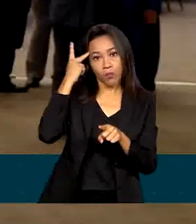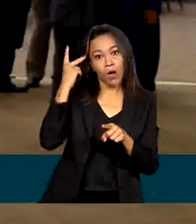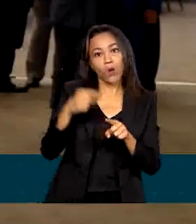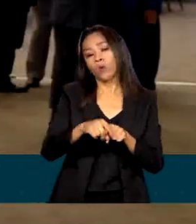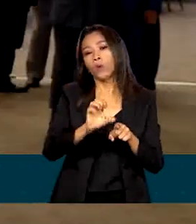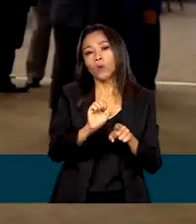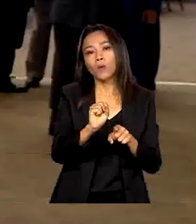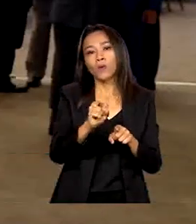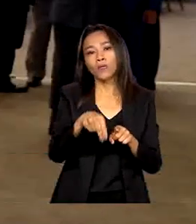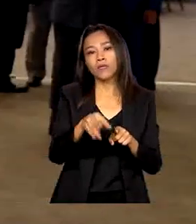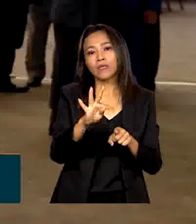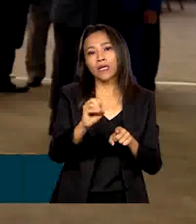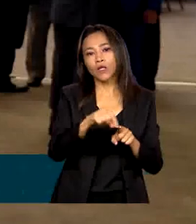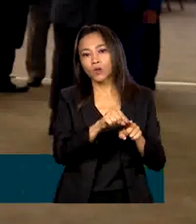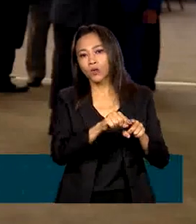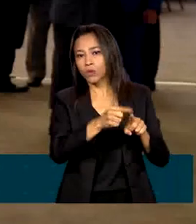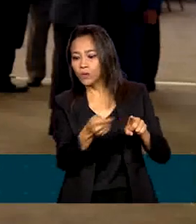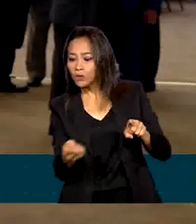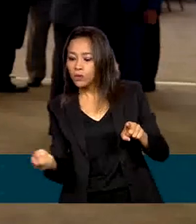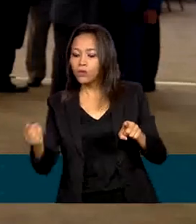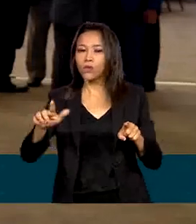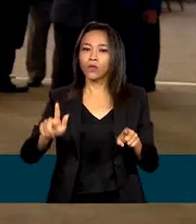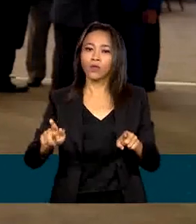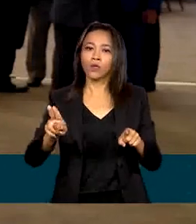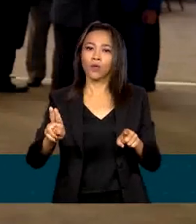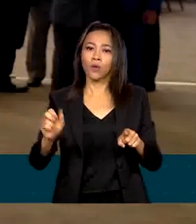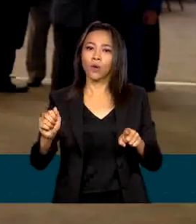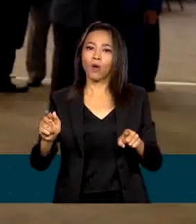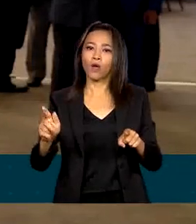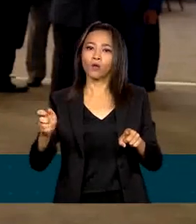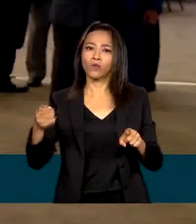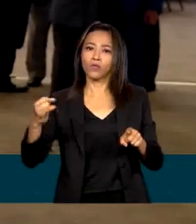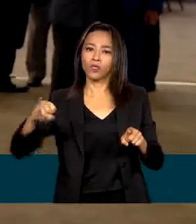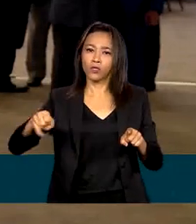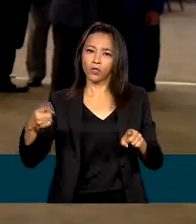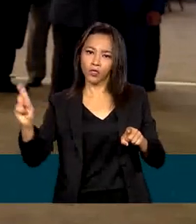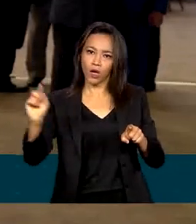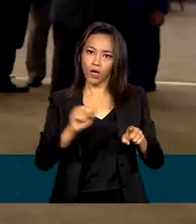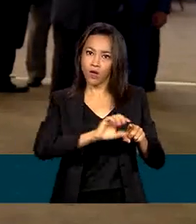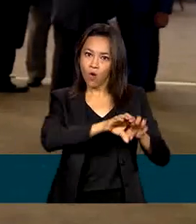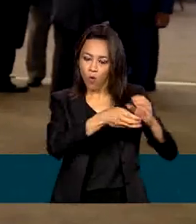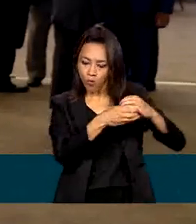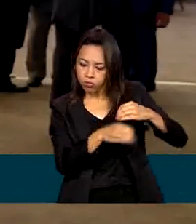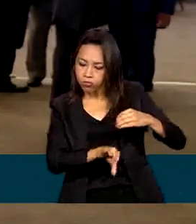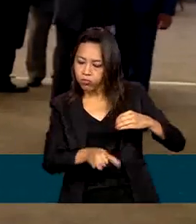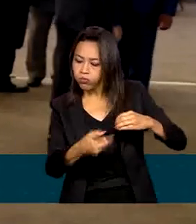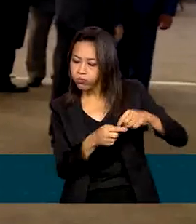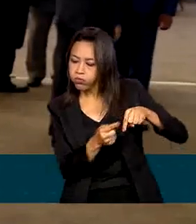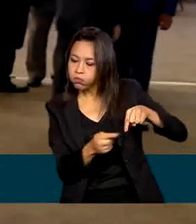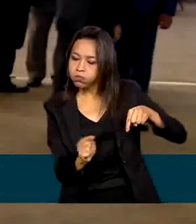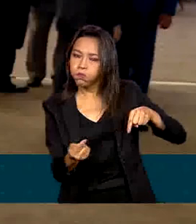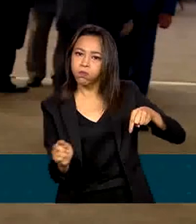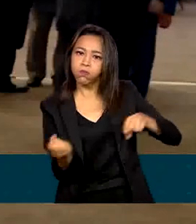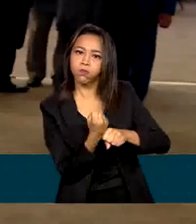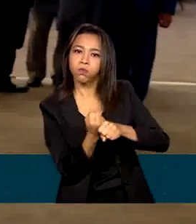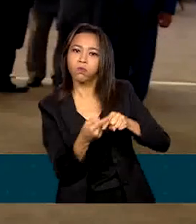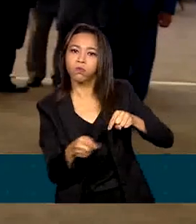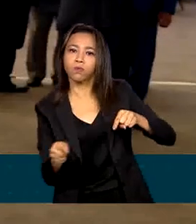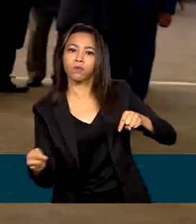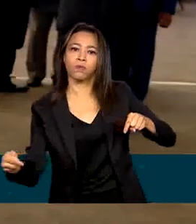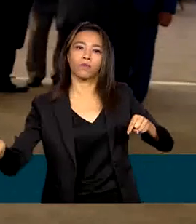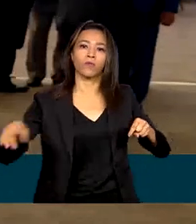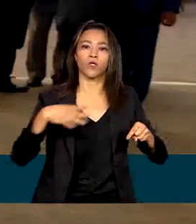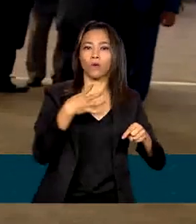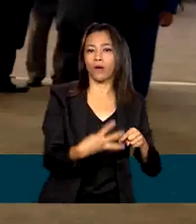túnel terá 1,7 quilômetros e vai substituir um trecho de 43 quilômetros, que hoje é feito por terra.